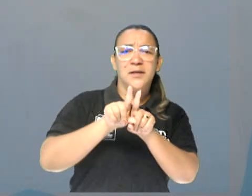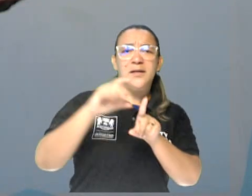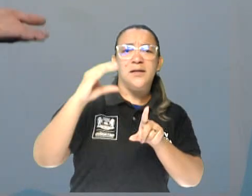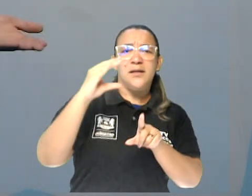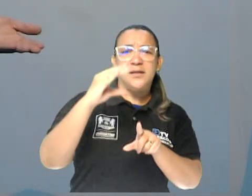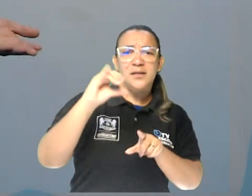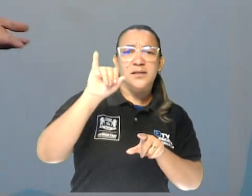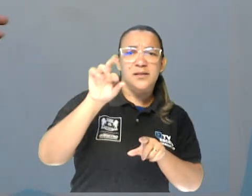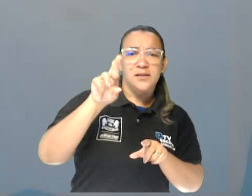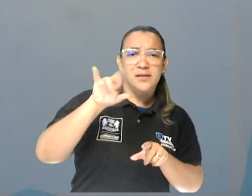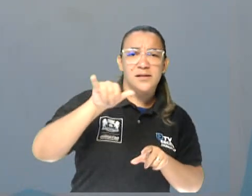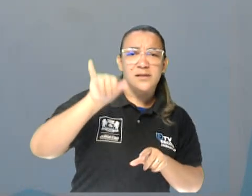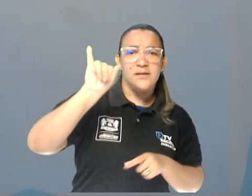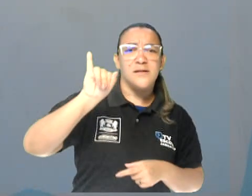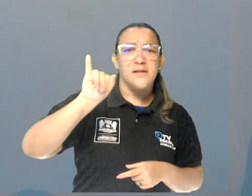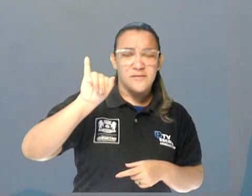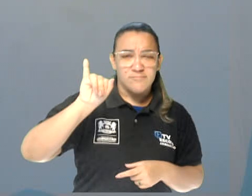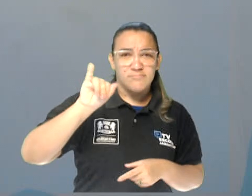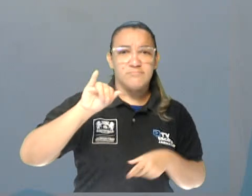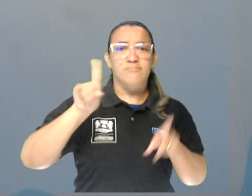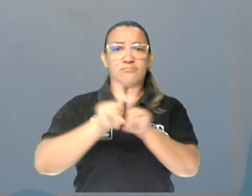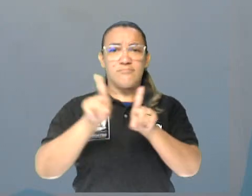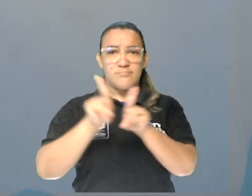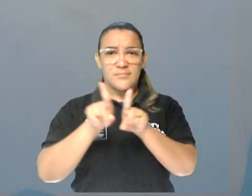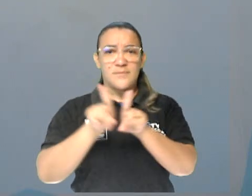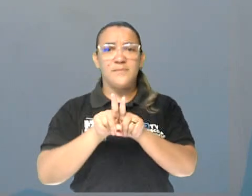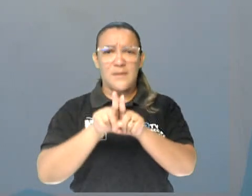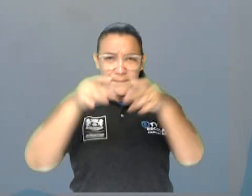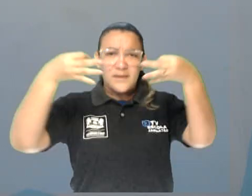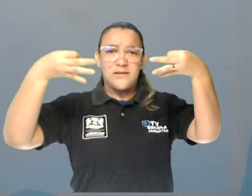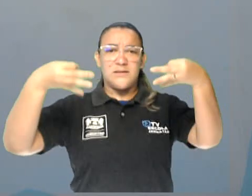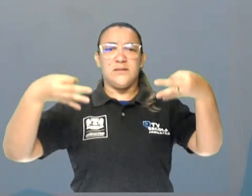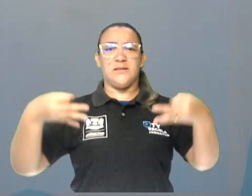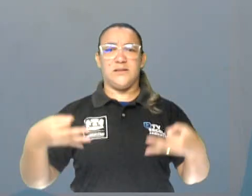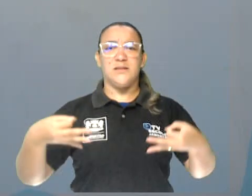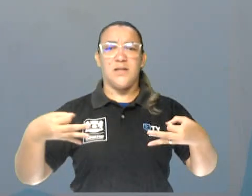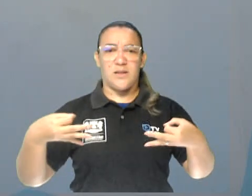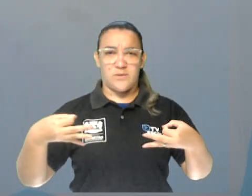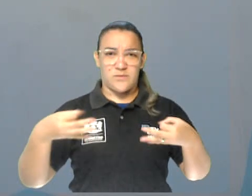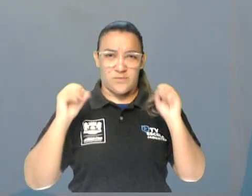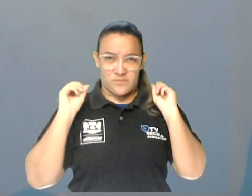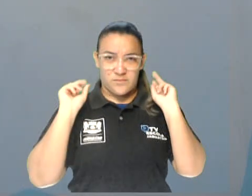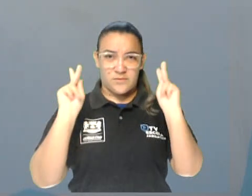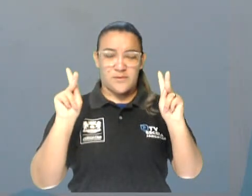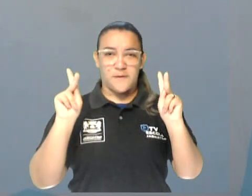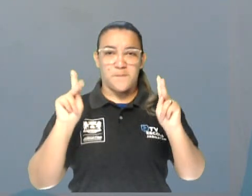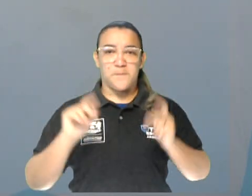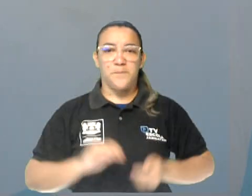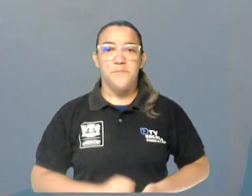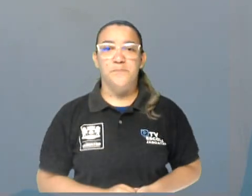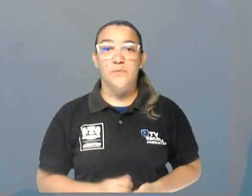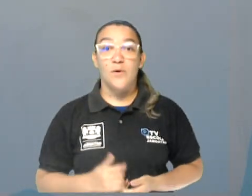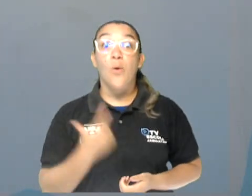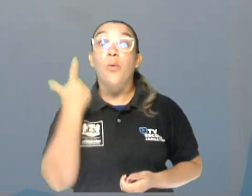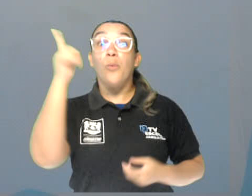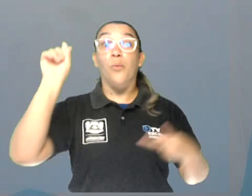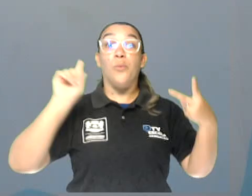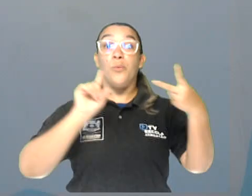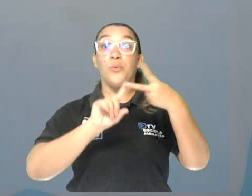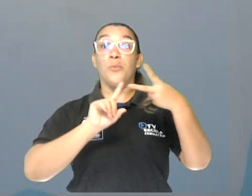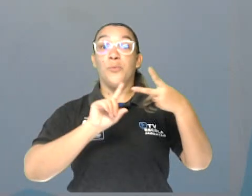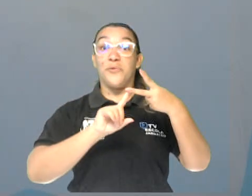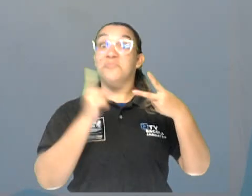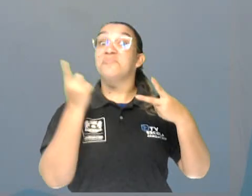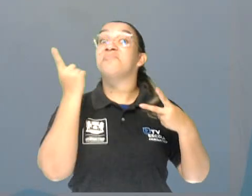tanto city quanto city estão certos, estão corretos. O nosso próximo lugar é